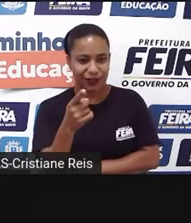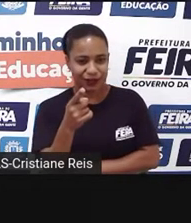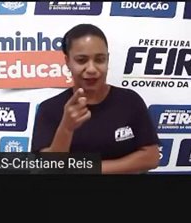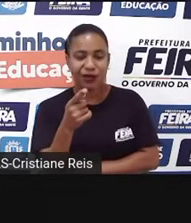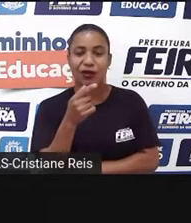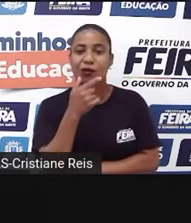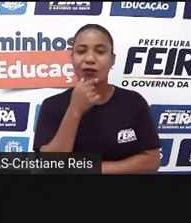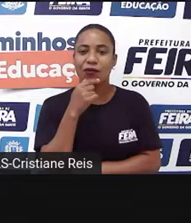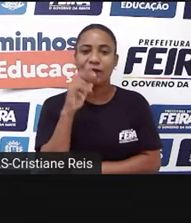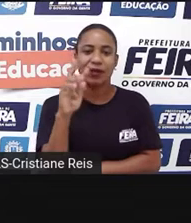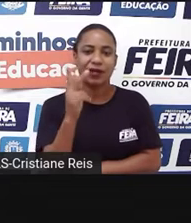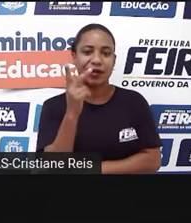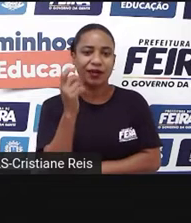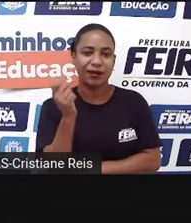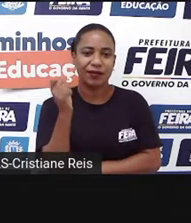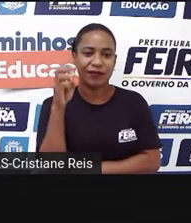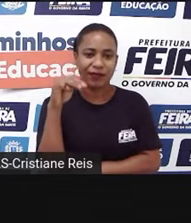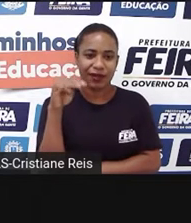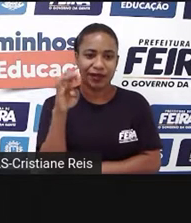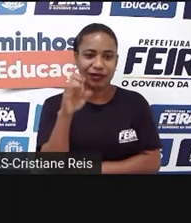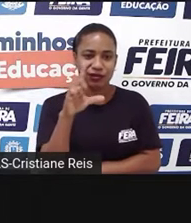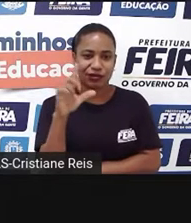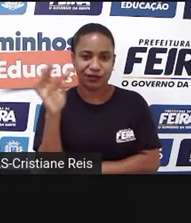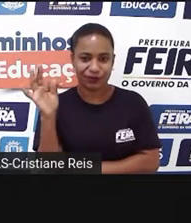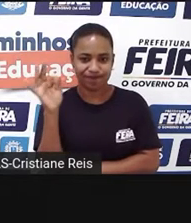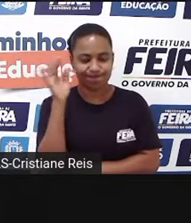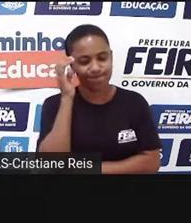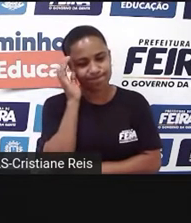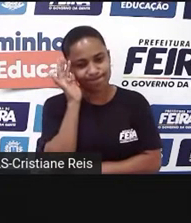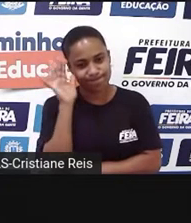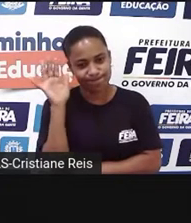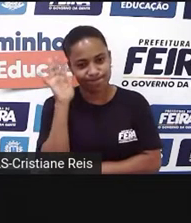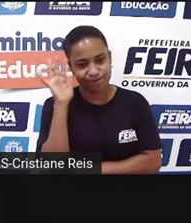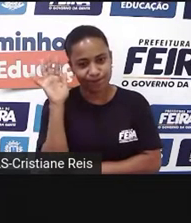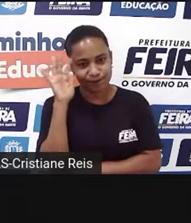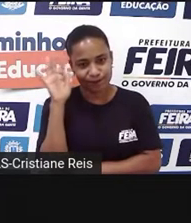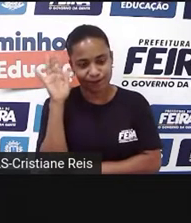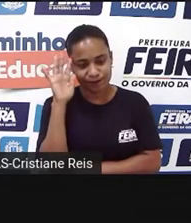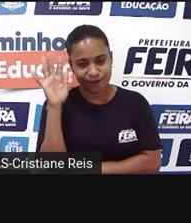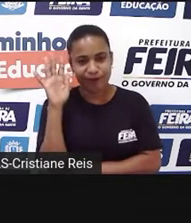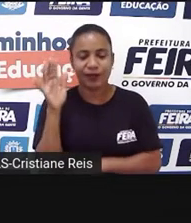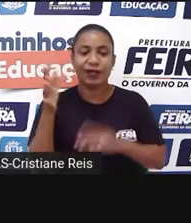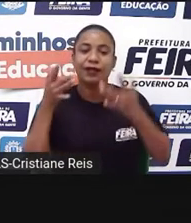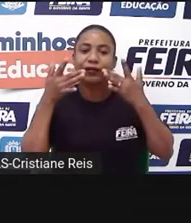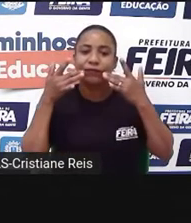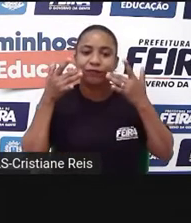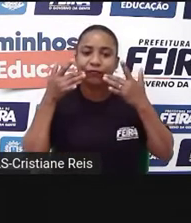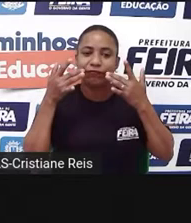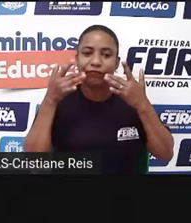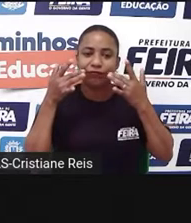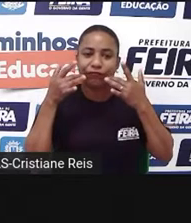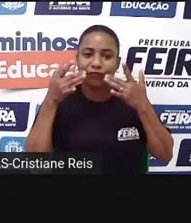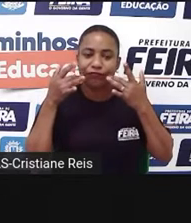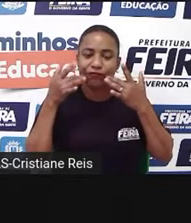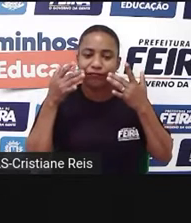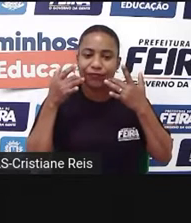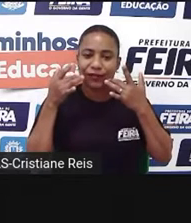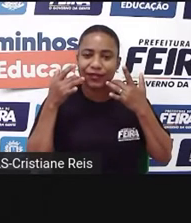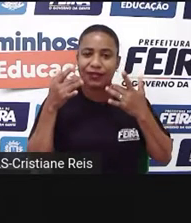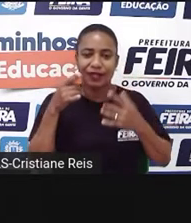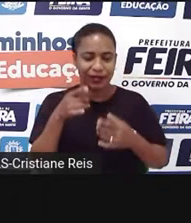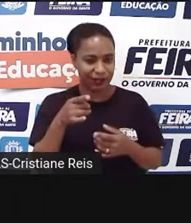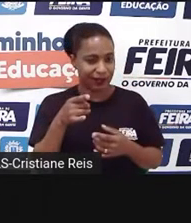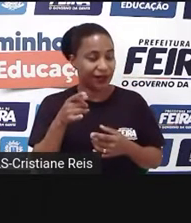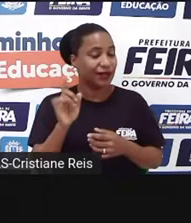para a caveira, é claro que na peça ele não fala essa frase nessa expressão, nessa posição,